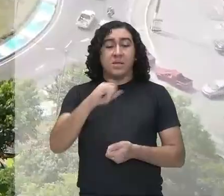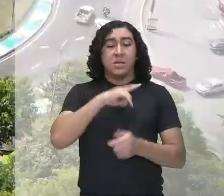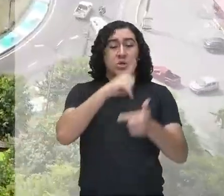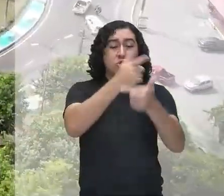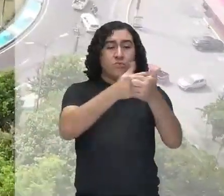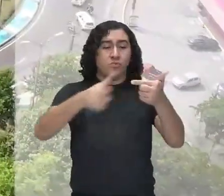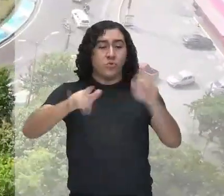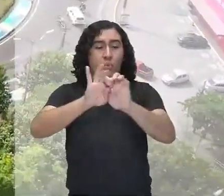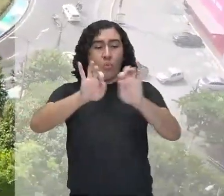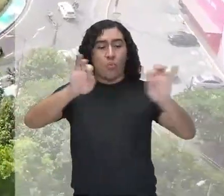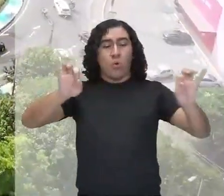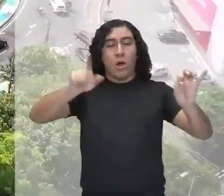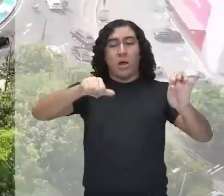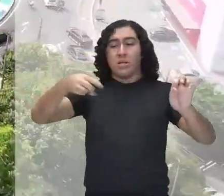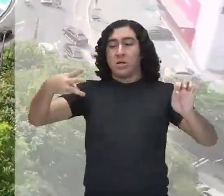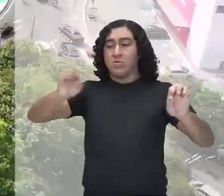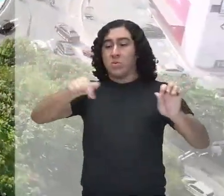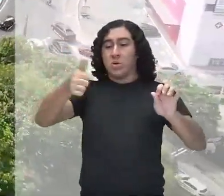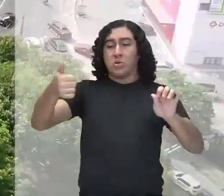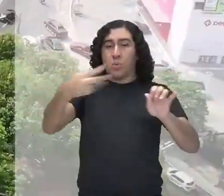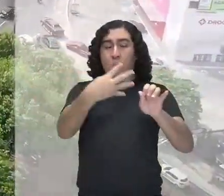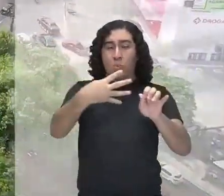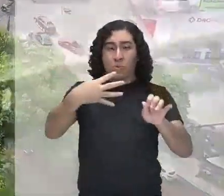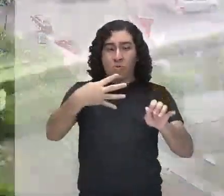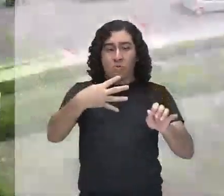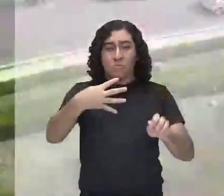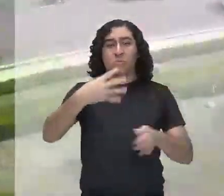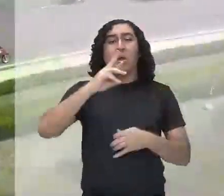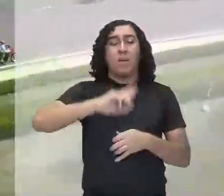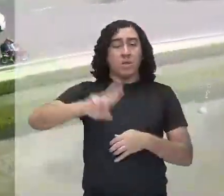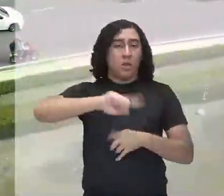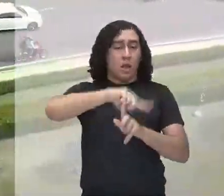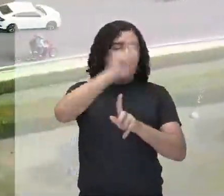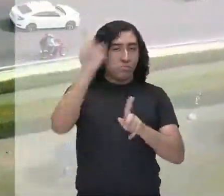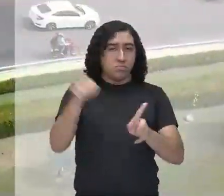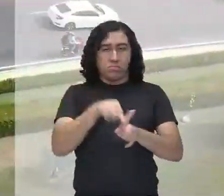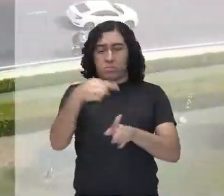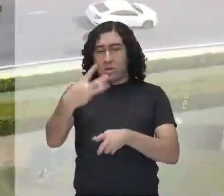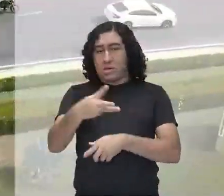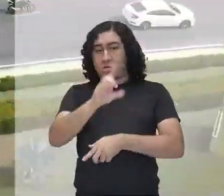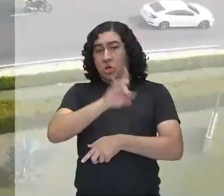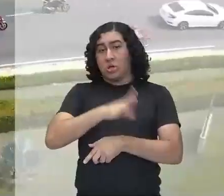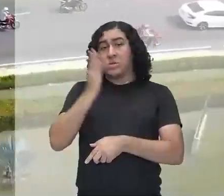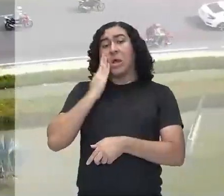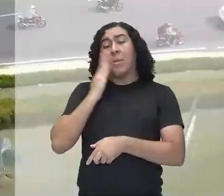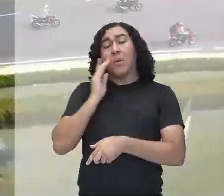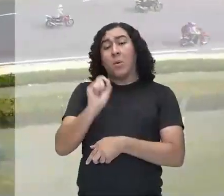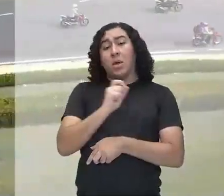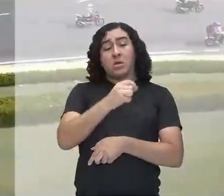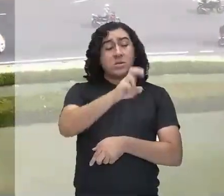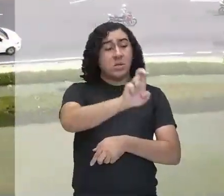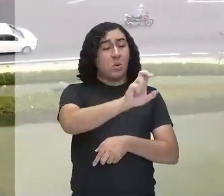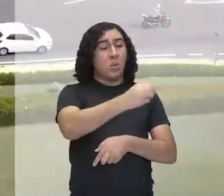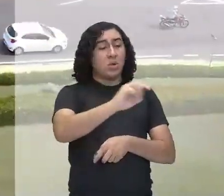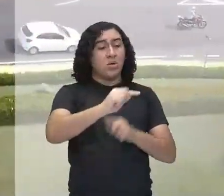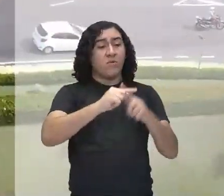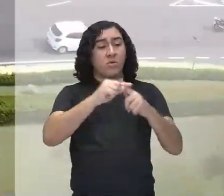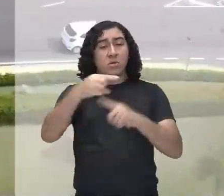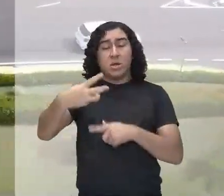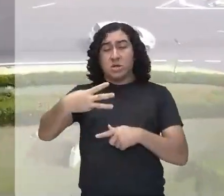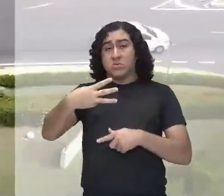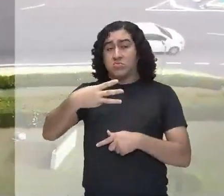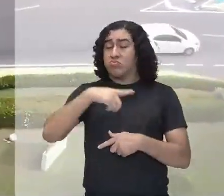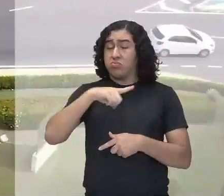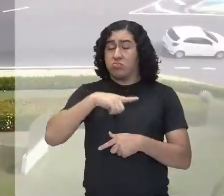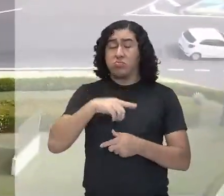vai dar 3,14, que nós vamos arredondar pra 3, basta, pra saber o comprimento, gente multiplicar o diâmetro por